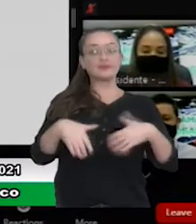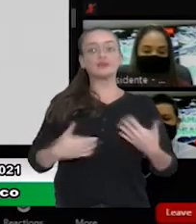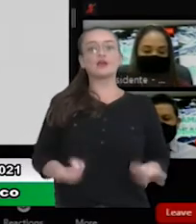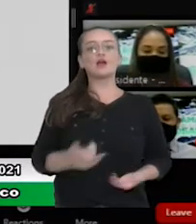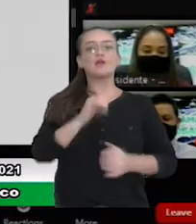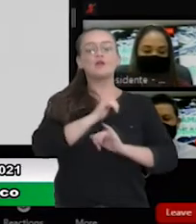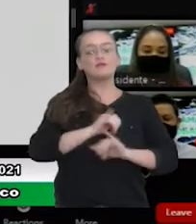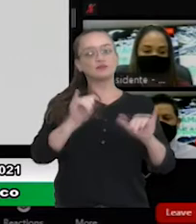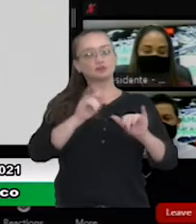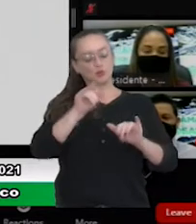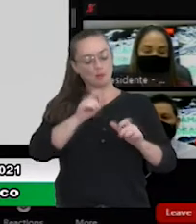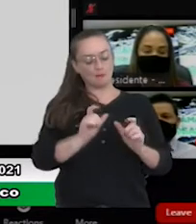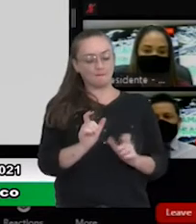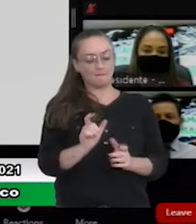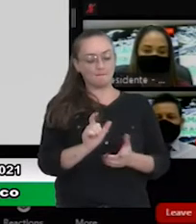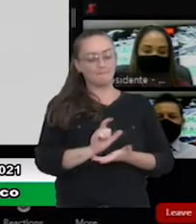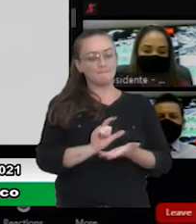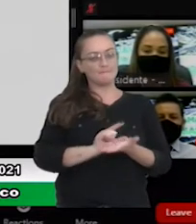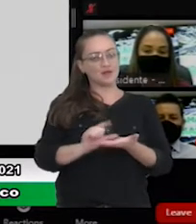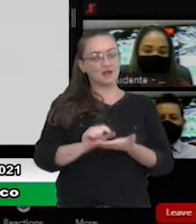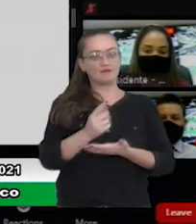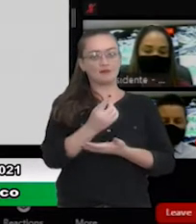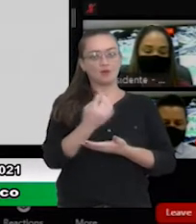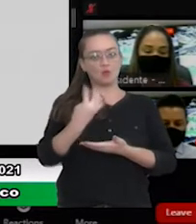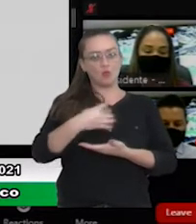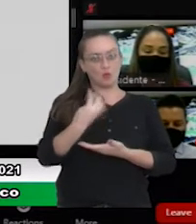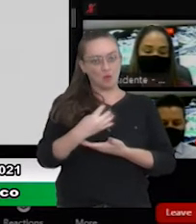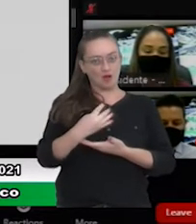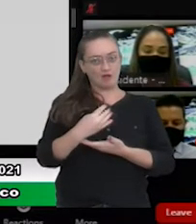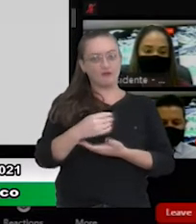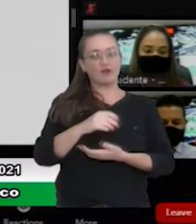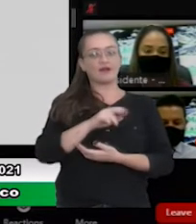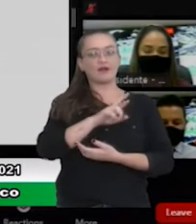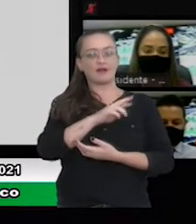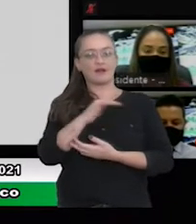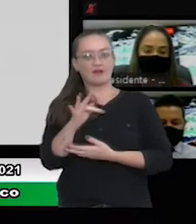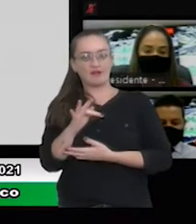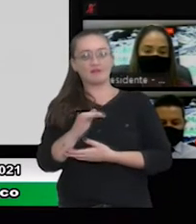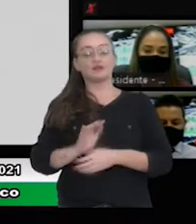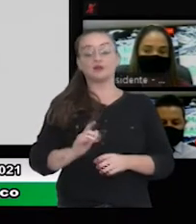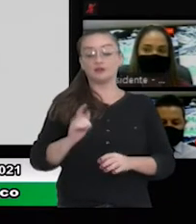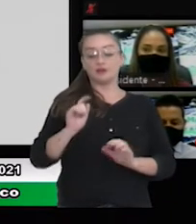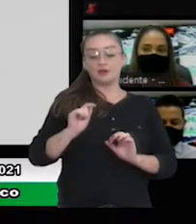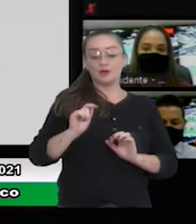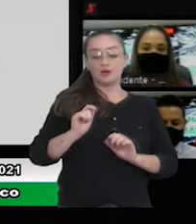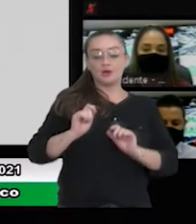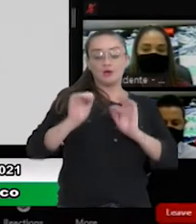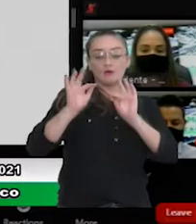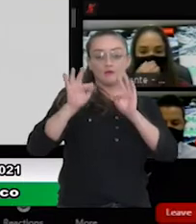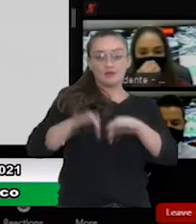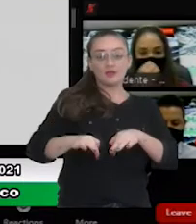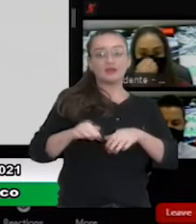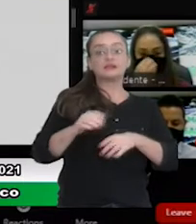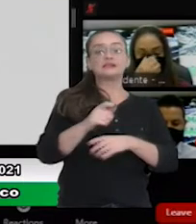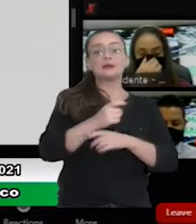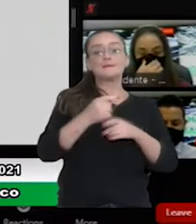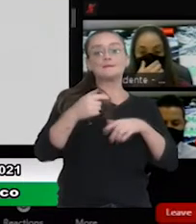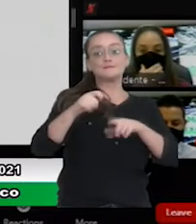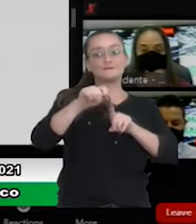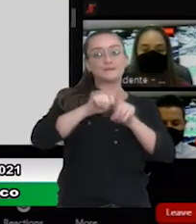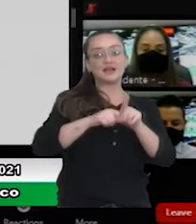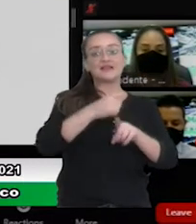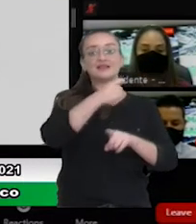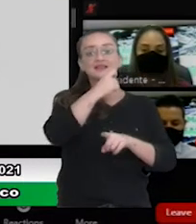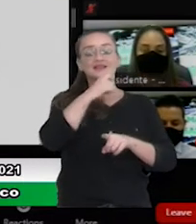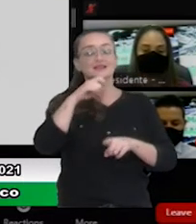fala, o parágrafo 4º do artigo 9º da LRF, ele fala que até o final dos meses de maio, setembro e fevereiro, o Poder